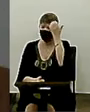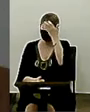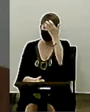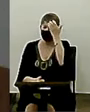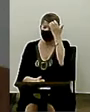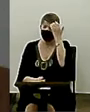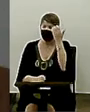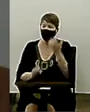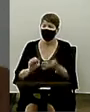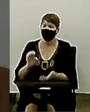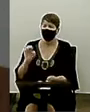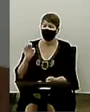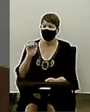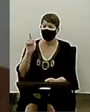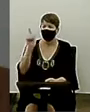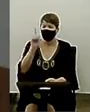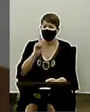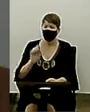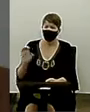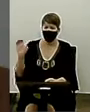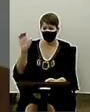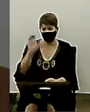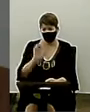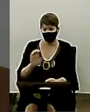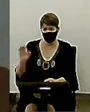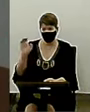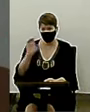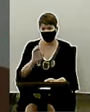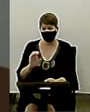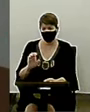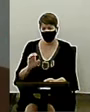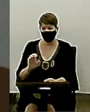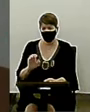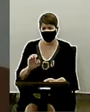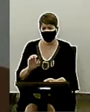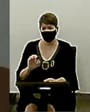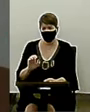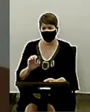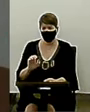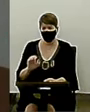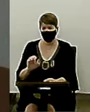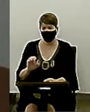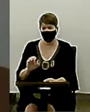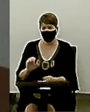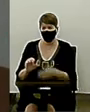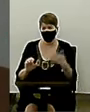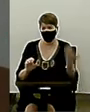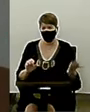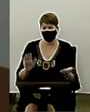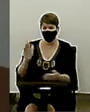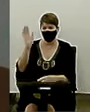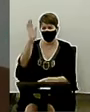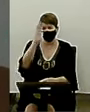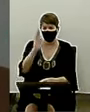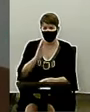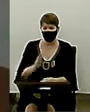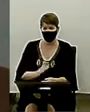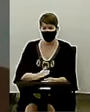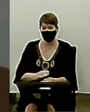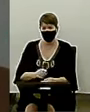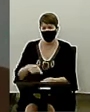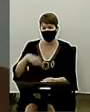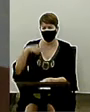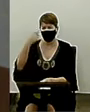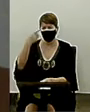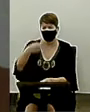região de Brasília. E da missão oeste do Brasil, que veio de Piracanjuba, passou por nós e subiu até Tocantinópolis,